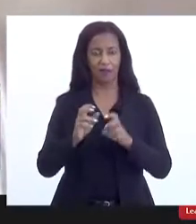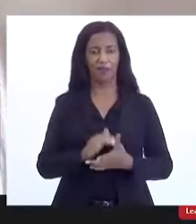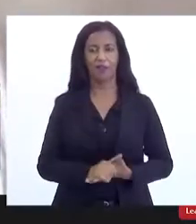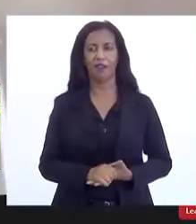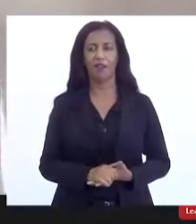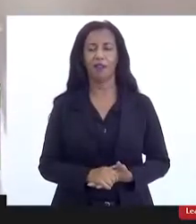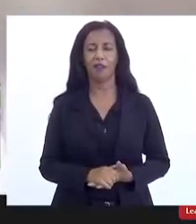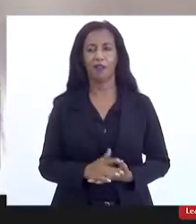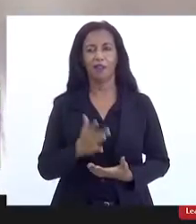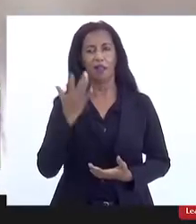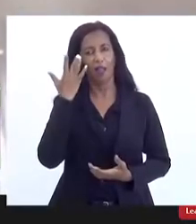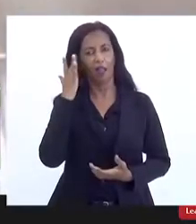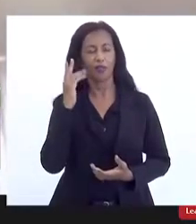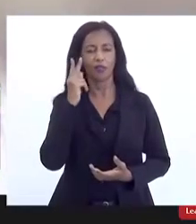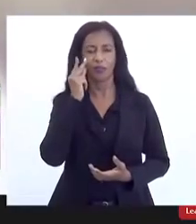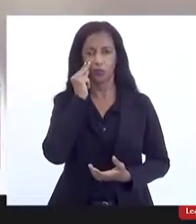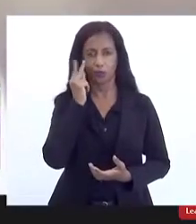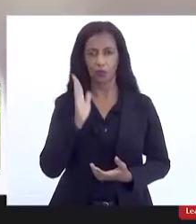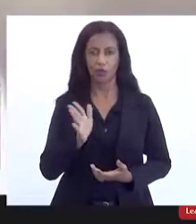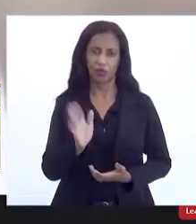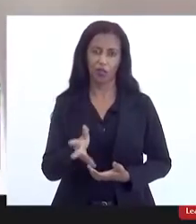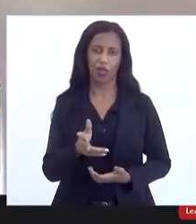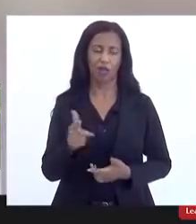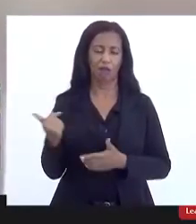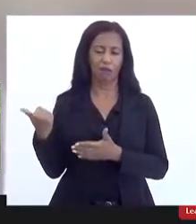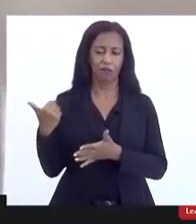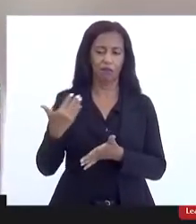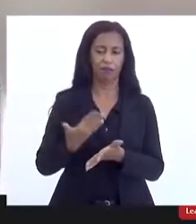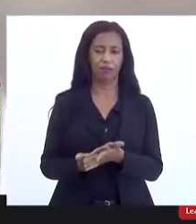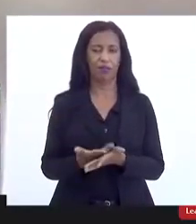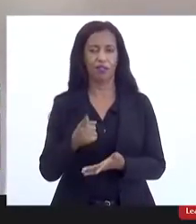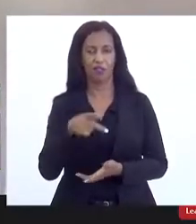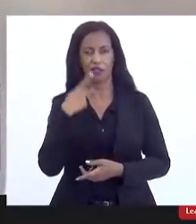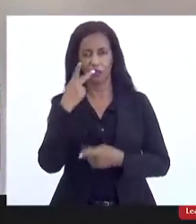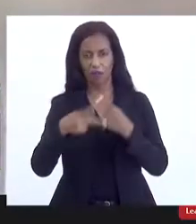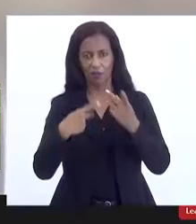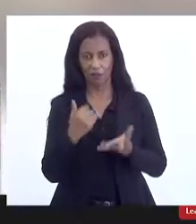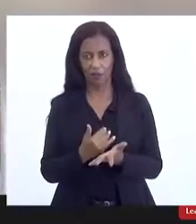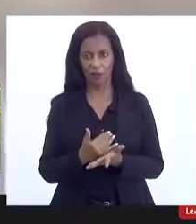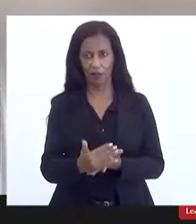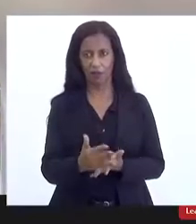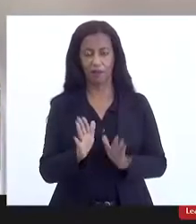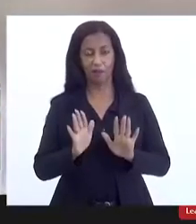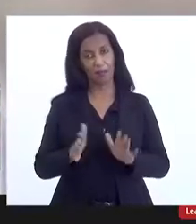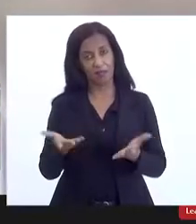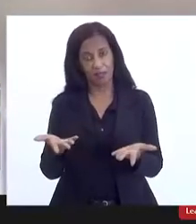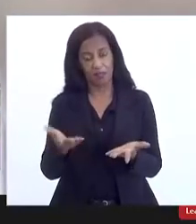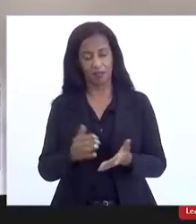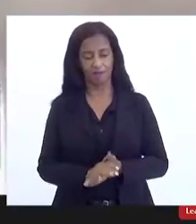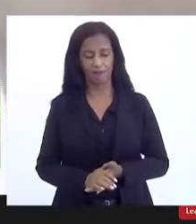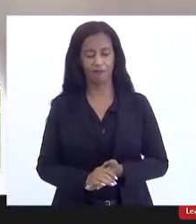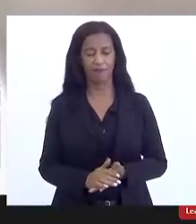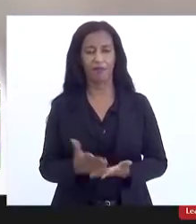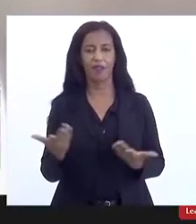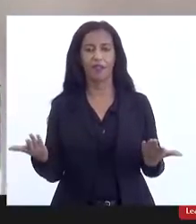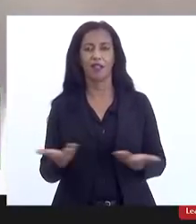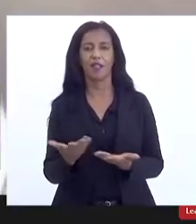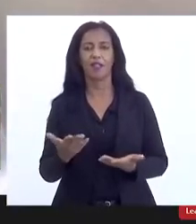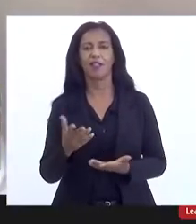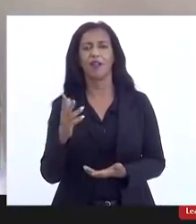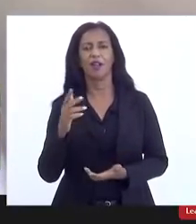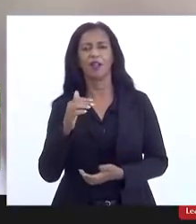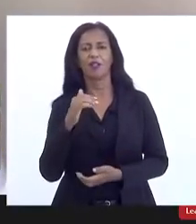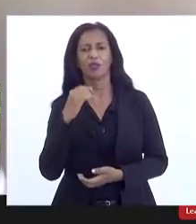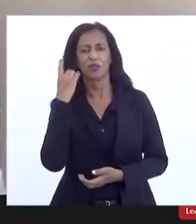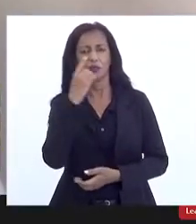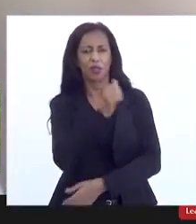geral. Acho que Mônica já traz logo na sua fala de abertura, mas é isso. Acho que deputada enfermeira Regiane